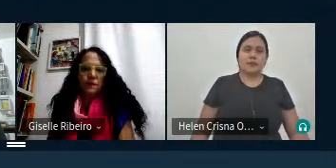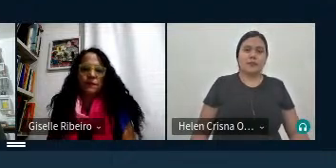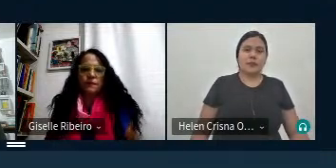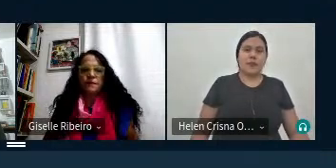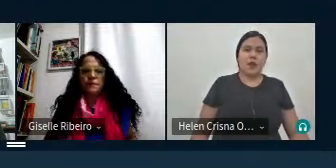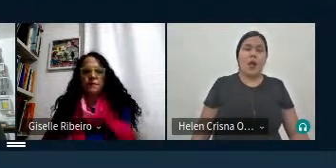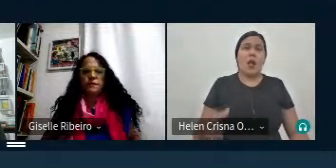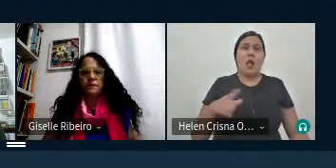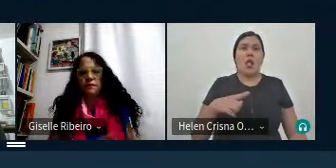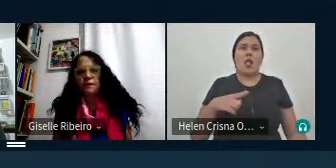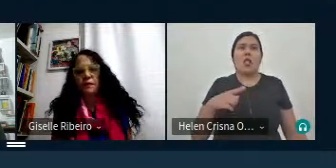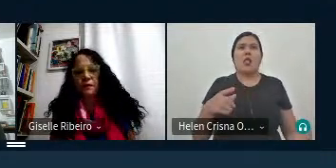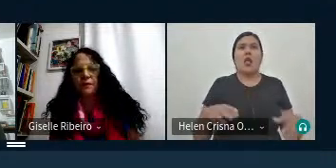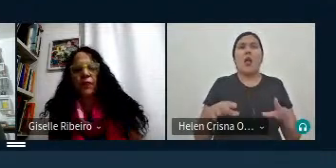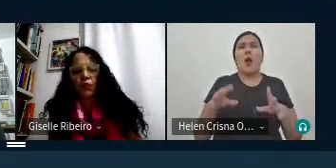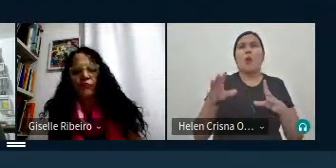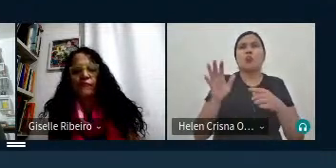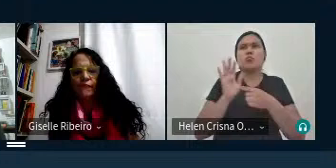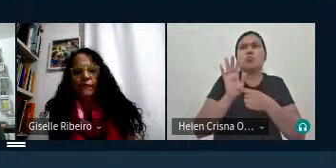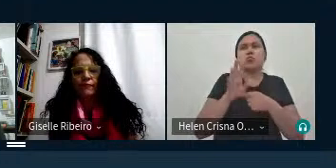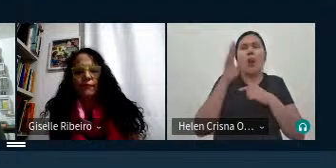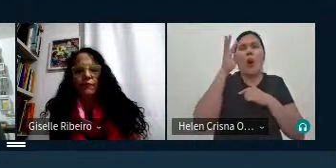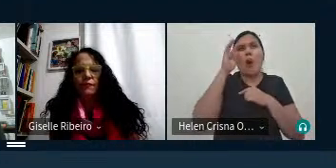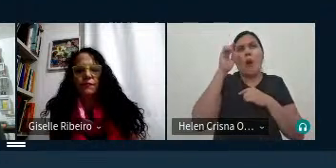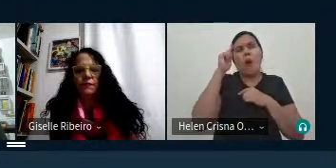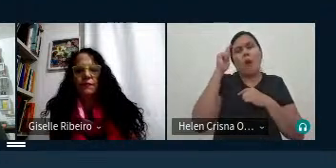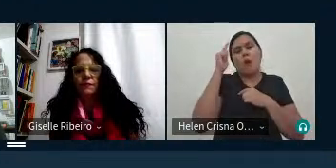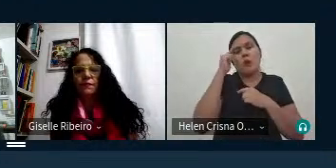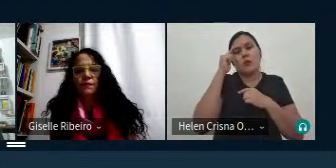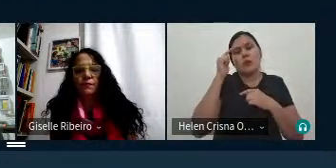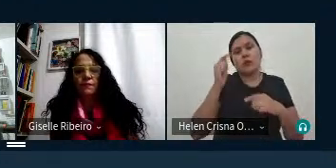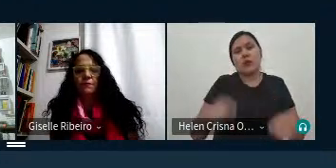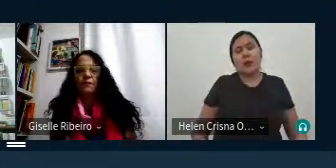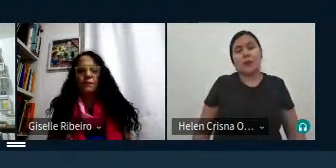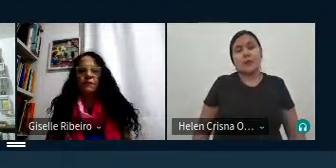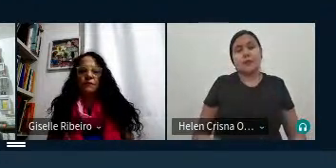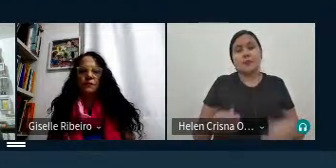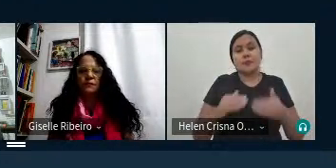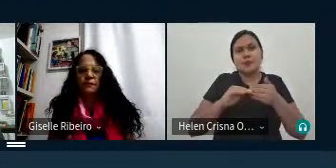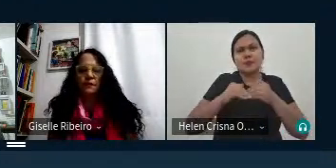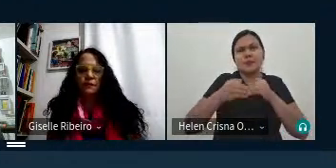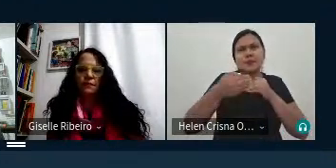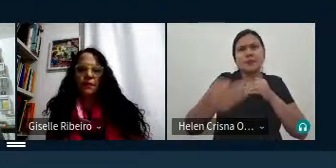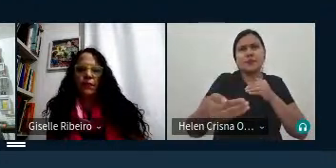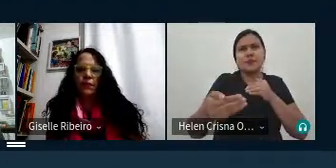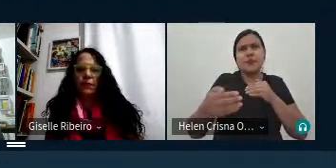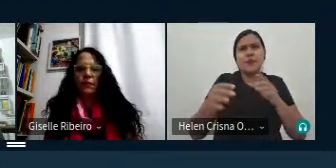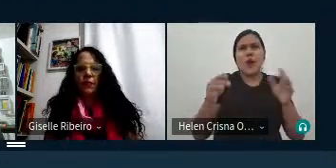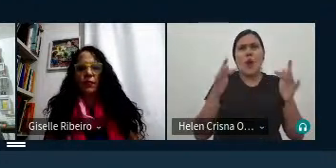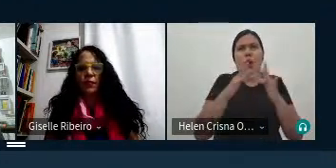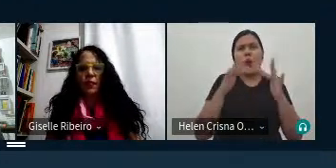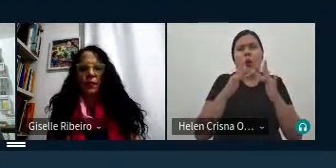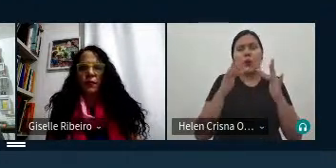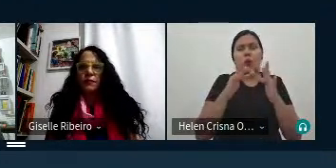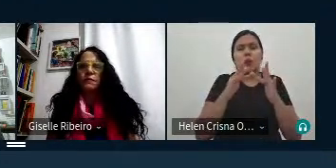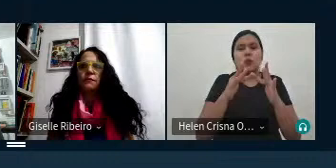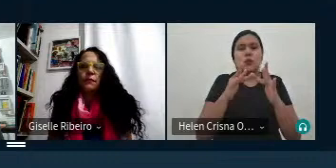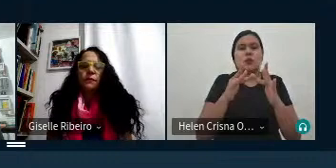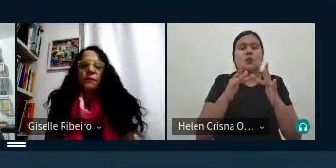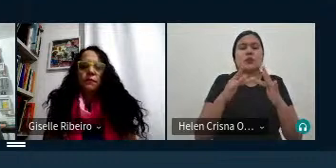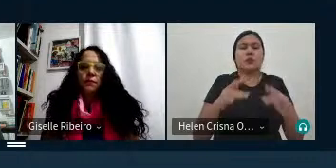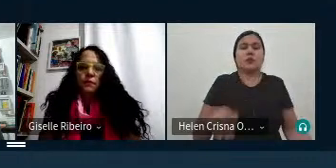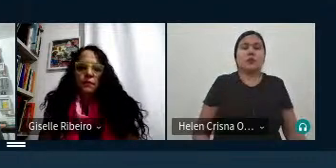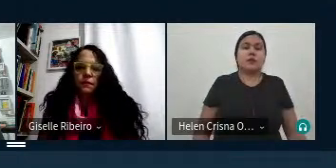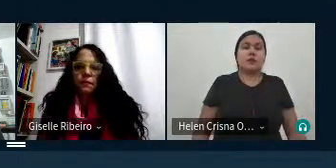deslocamento dessas ideias né eu sempre comento a partir do do contato né com essas